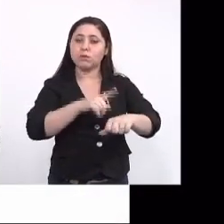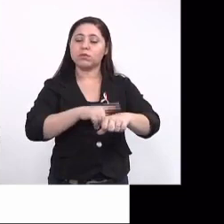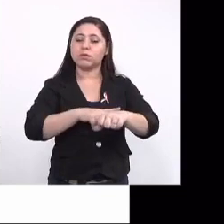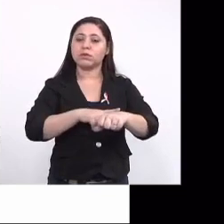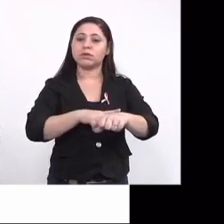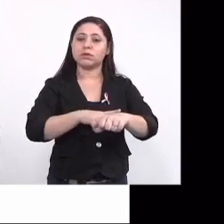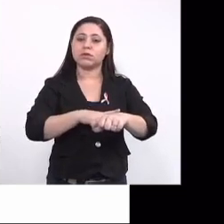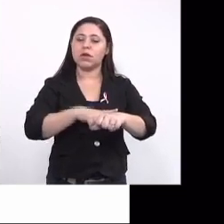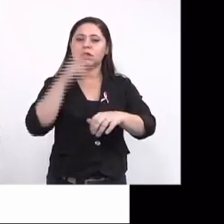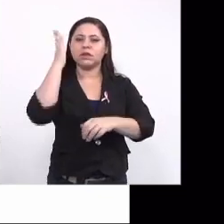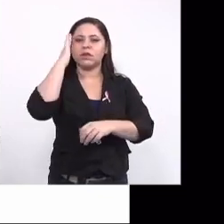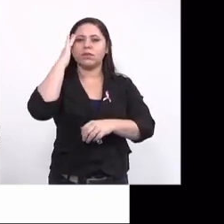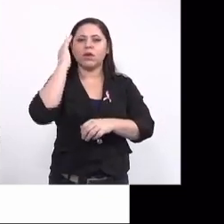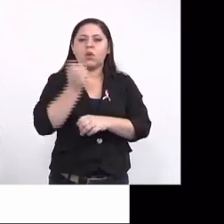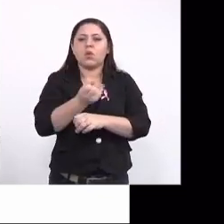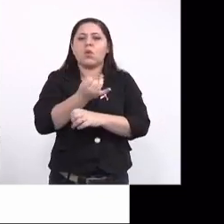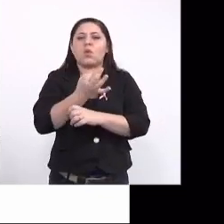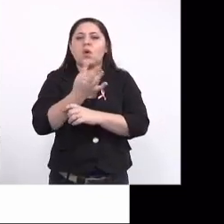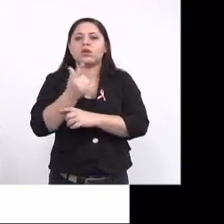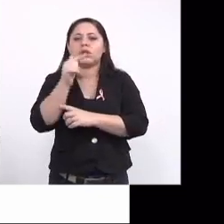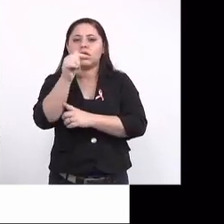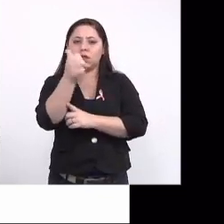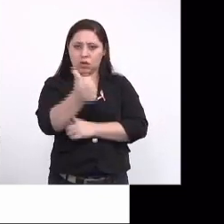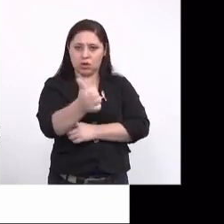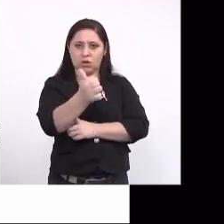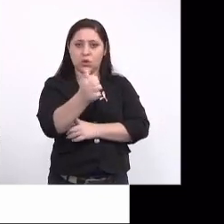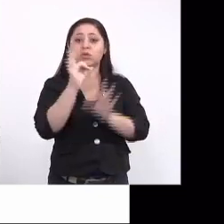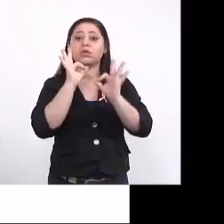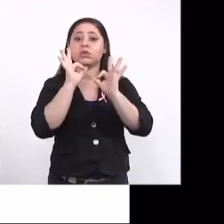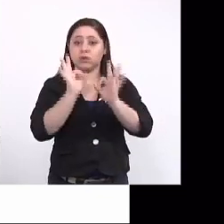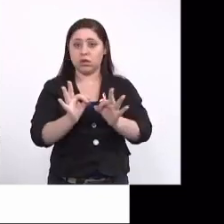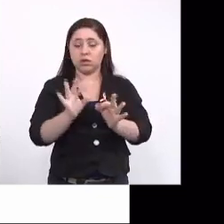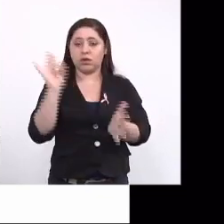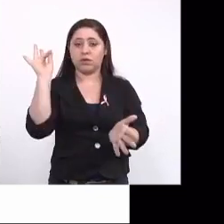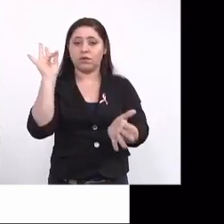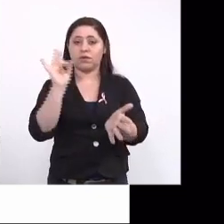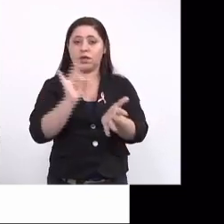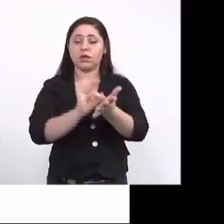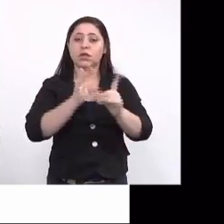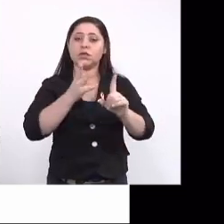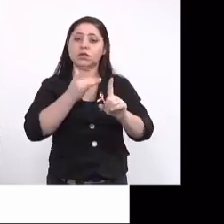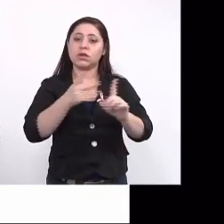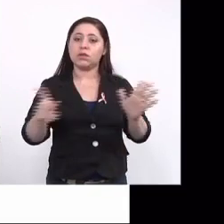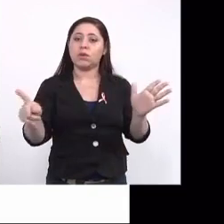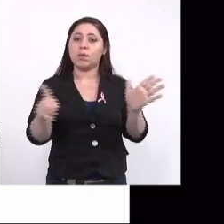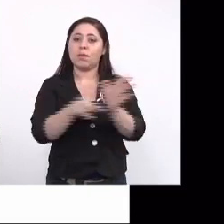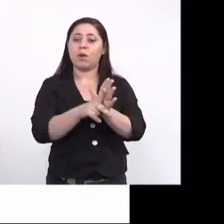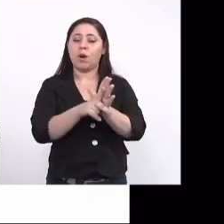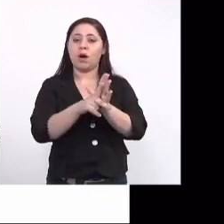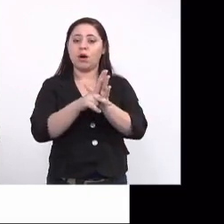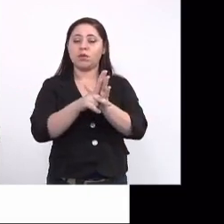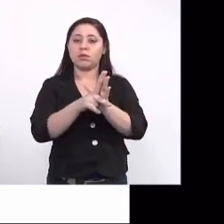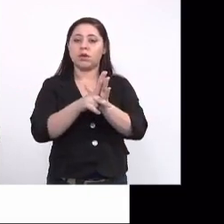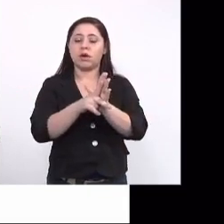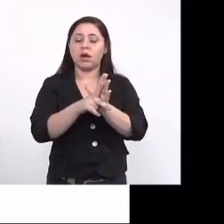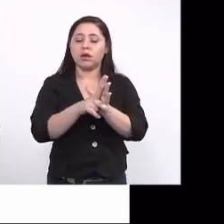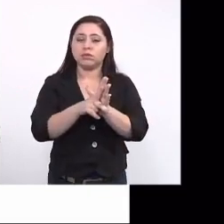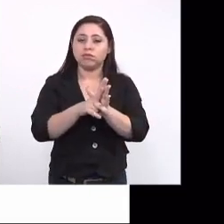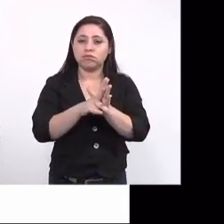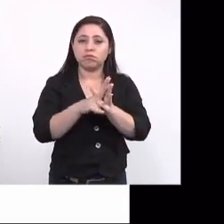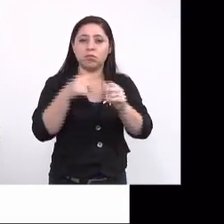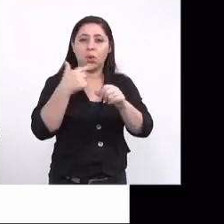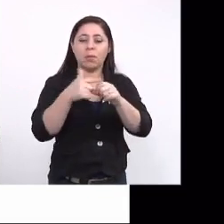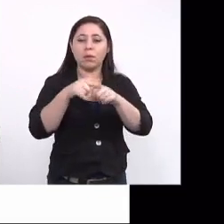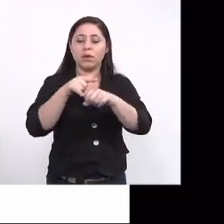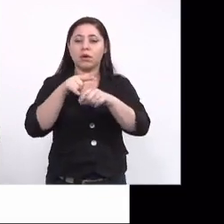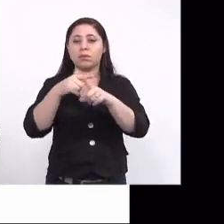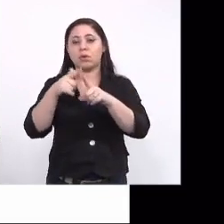saber quais dessas 71 notificações aí eram de fato síndrome congênita ou microcefalia ou anomalia congênita